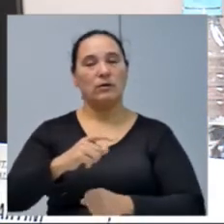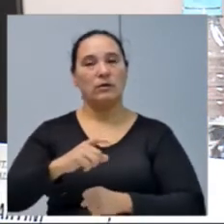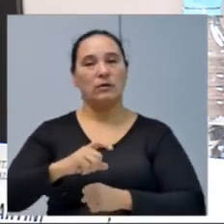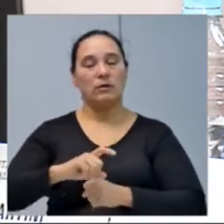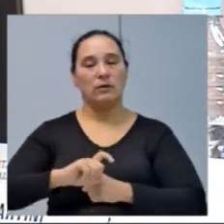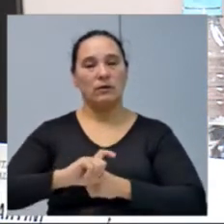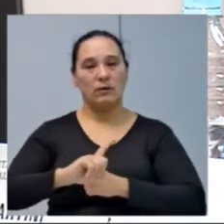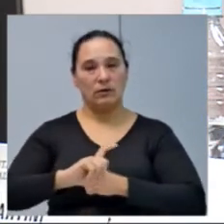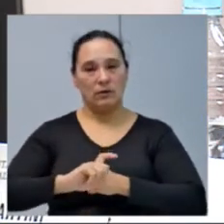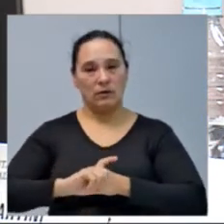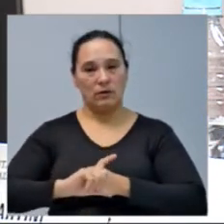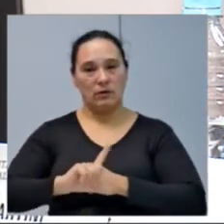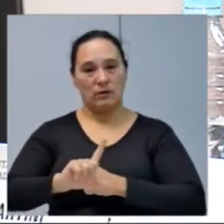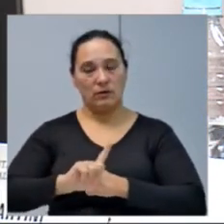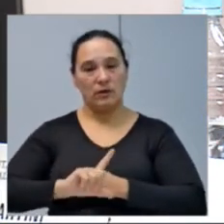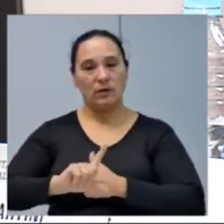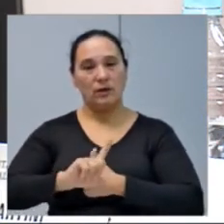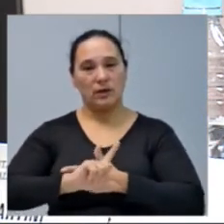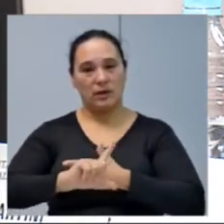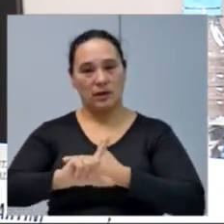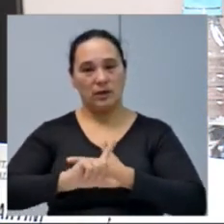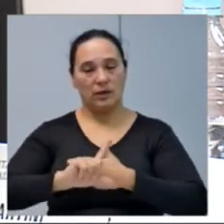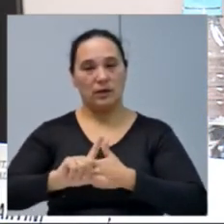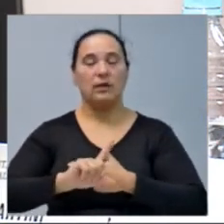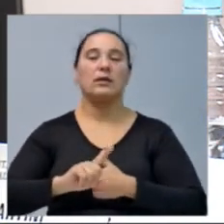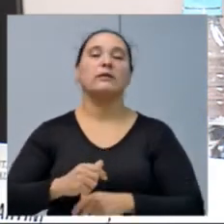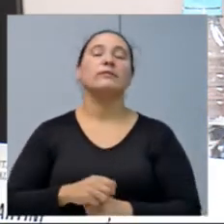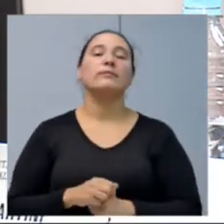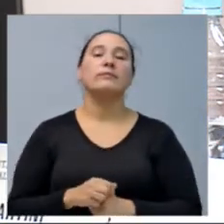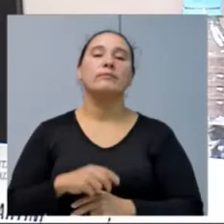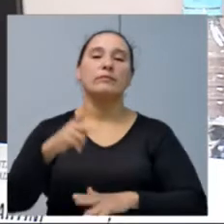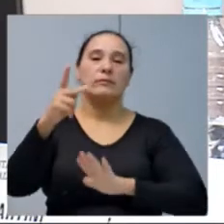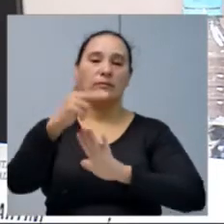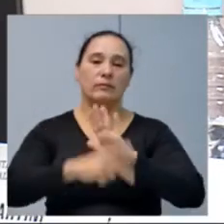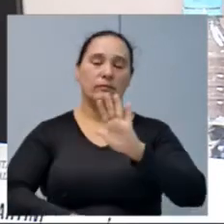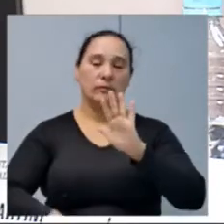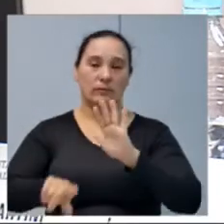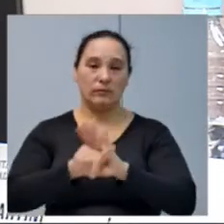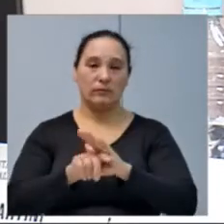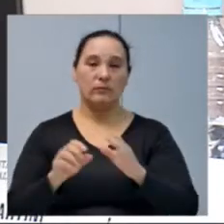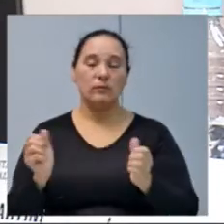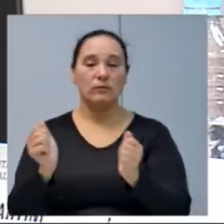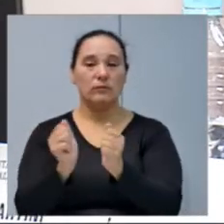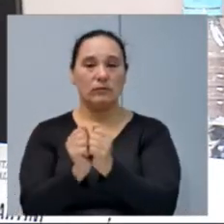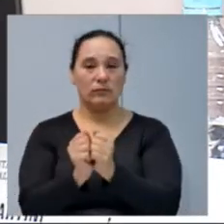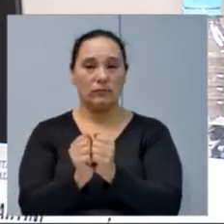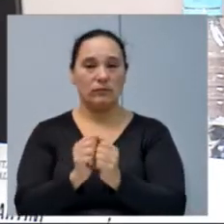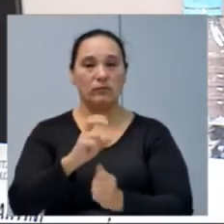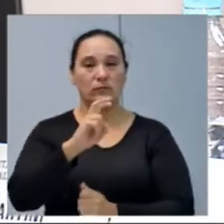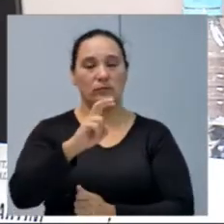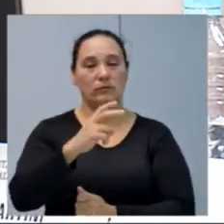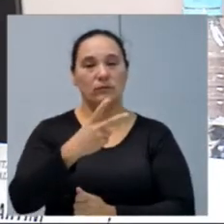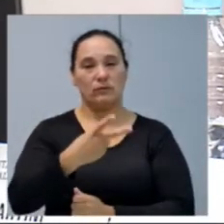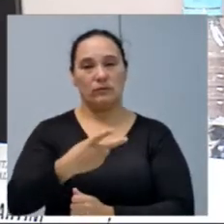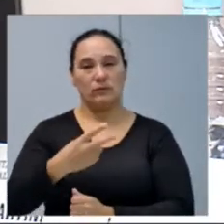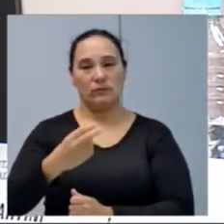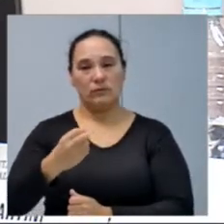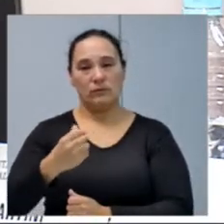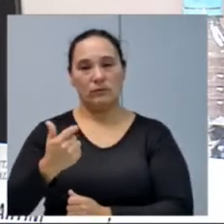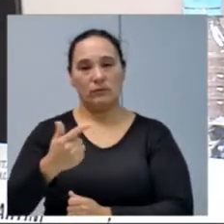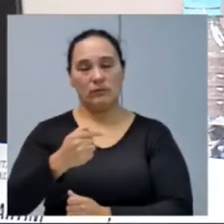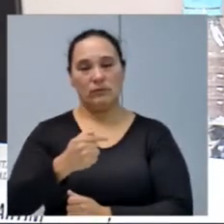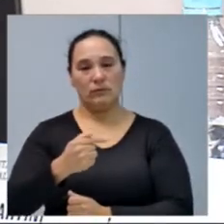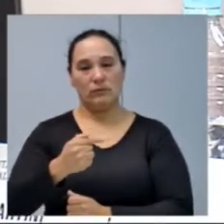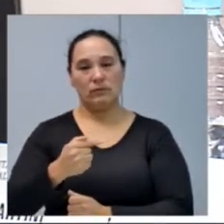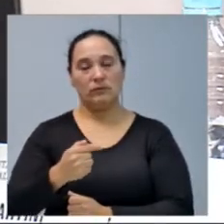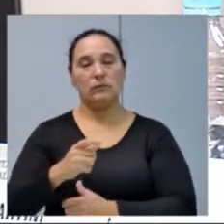do projeto de lei nº AM 31, 2017, e do projeto de lei complementar nº AM 5, 2017, ambos